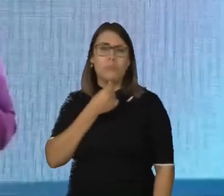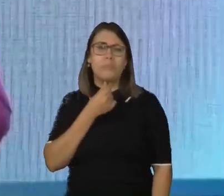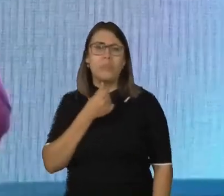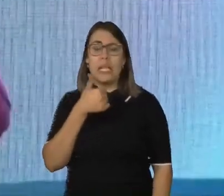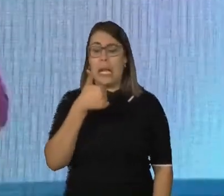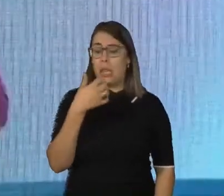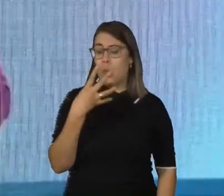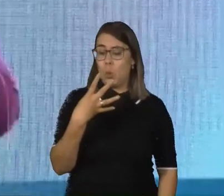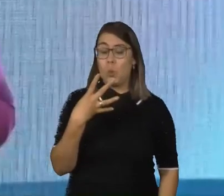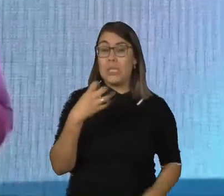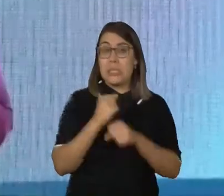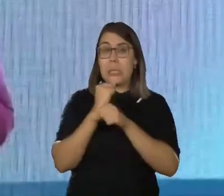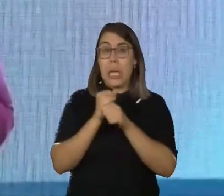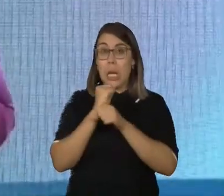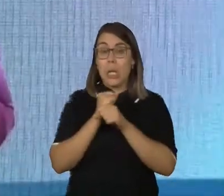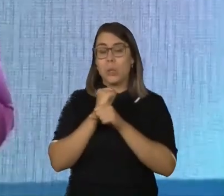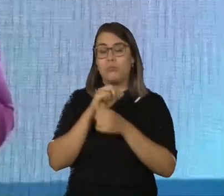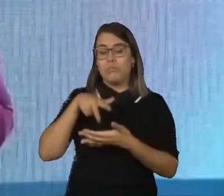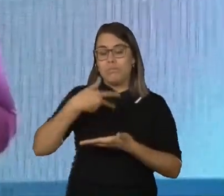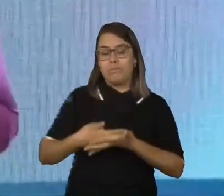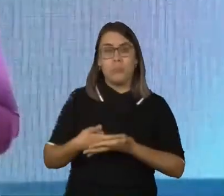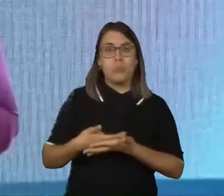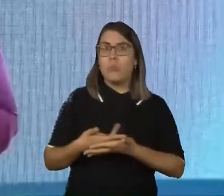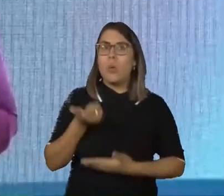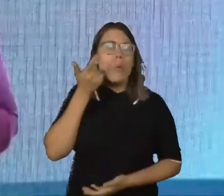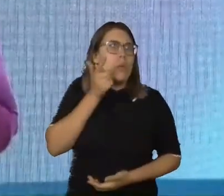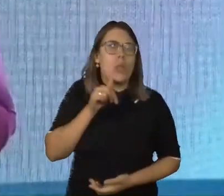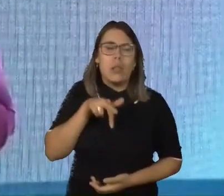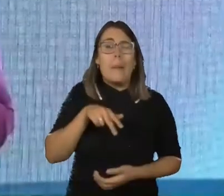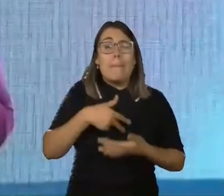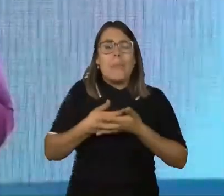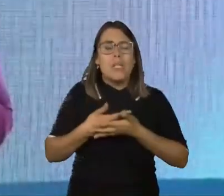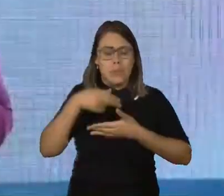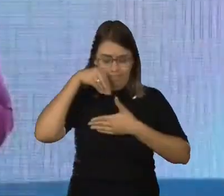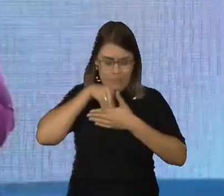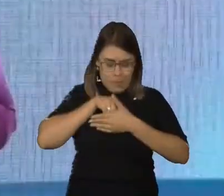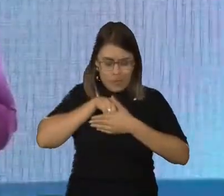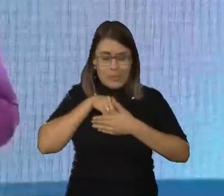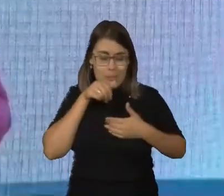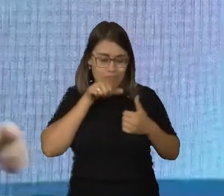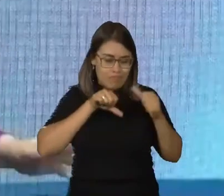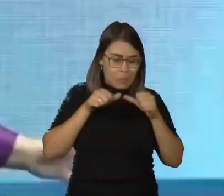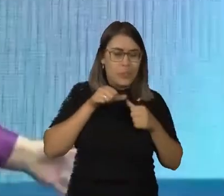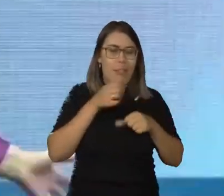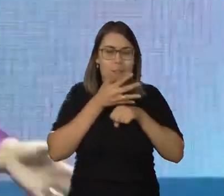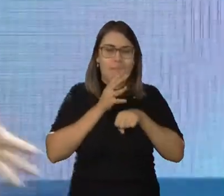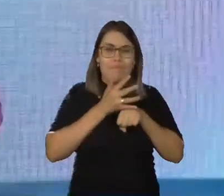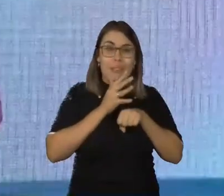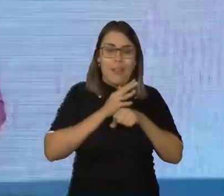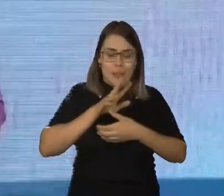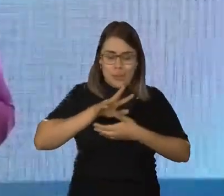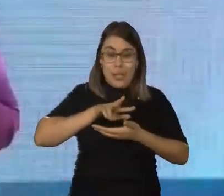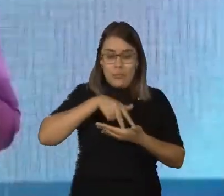porque ele foi lá dentro dos seus recursos internos e soube trabalhar tudo isso. Então, por isso que eu resolvi